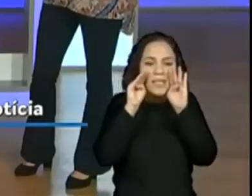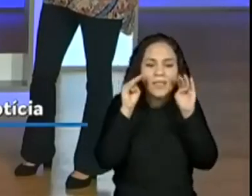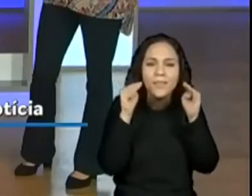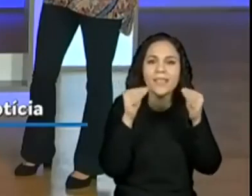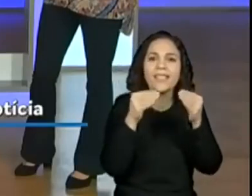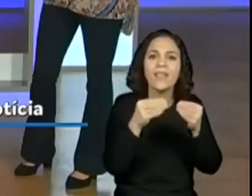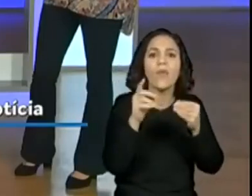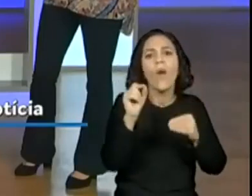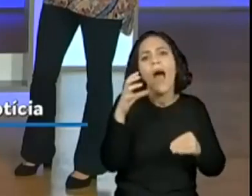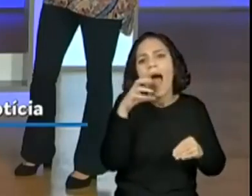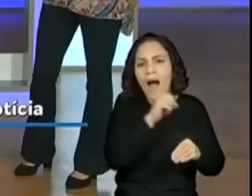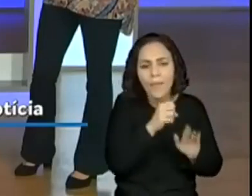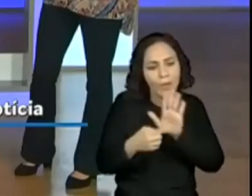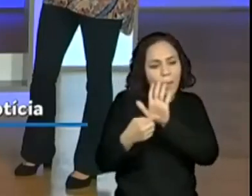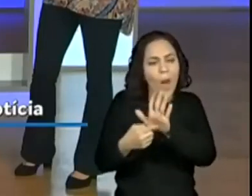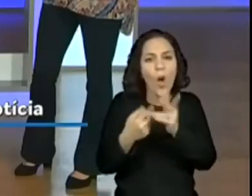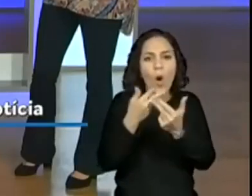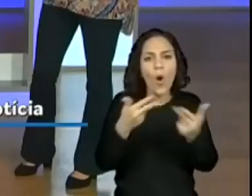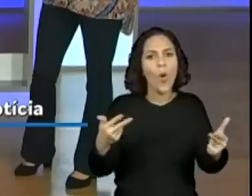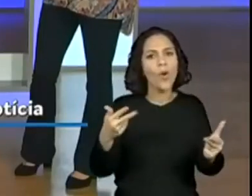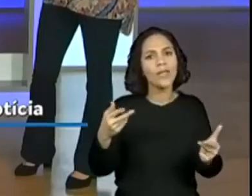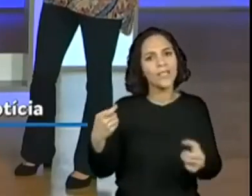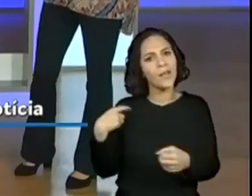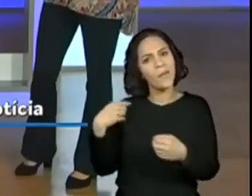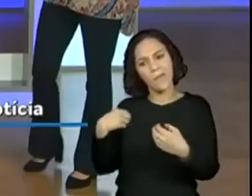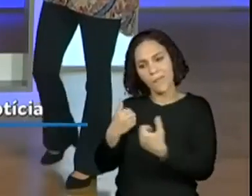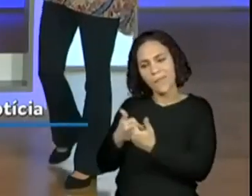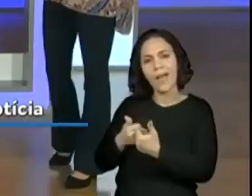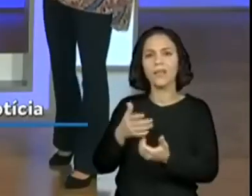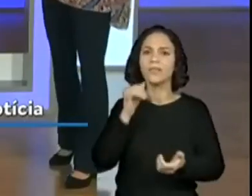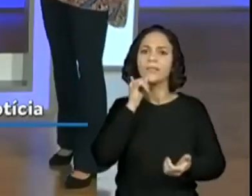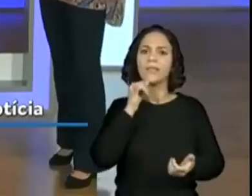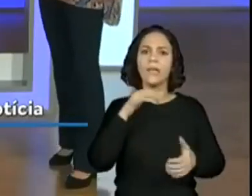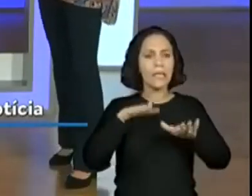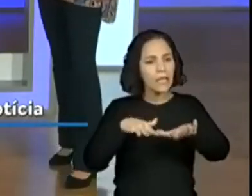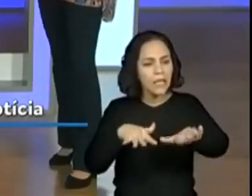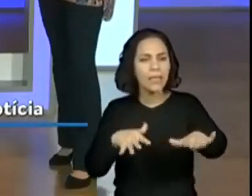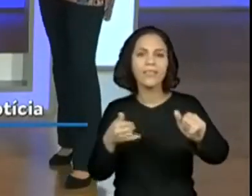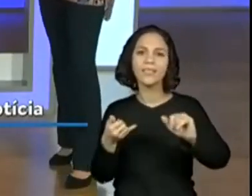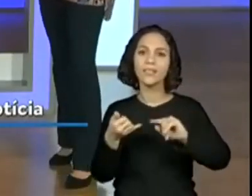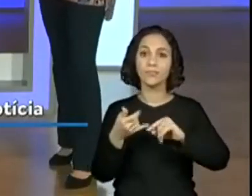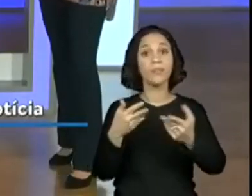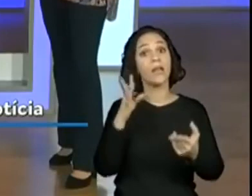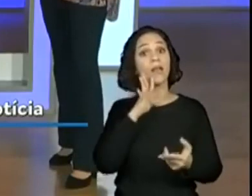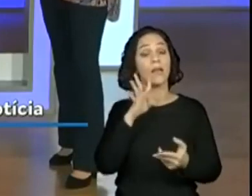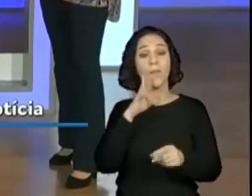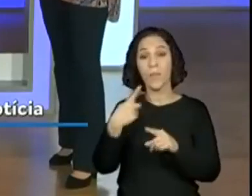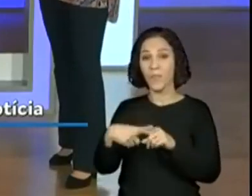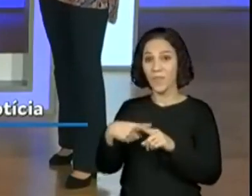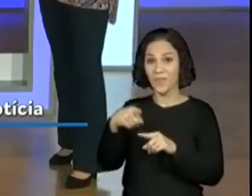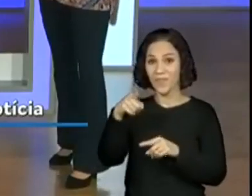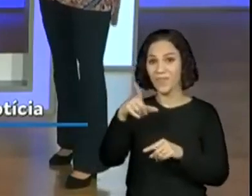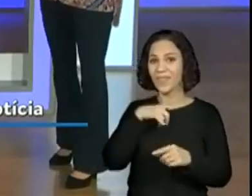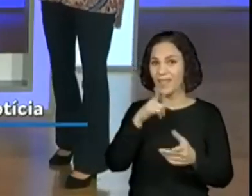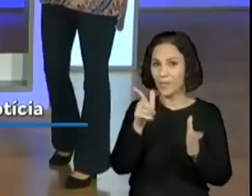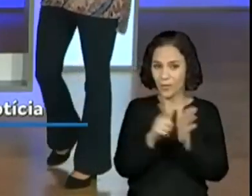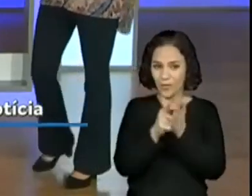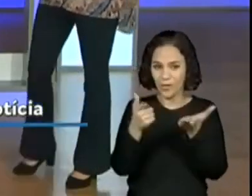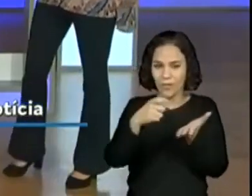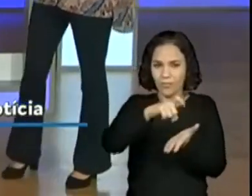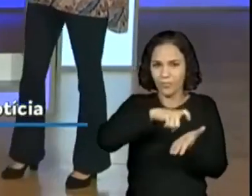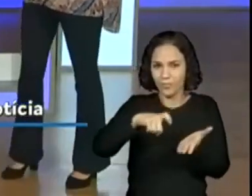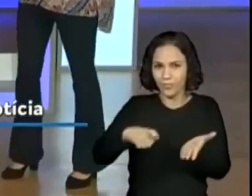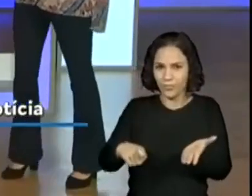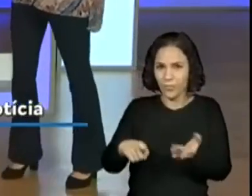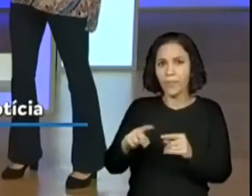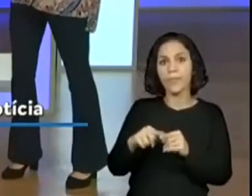jornaizinhos rápidos que nos informam do tempo, do trânsito. E é até legal o que você está colocando, porque foi lendo ali o jornal impresso, e aí